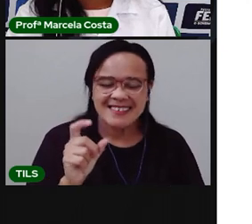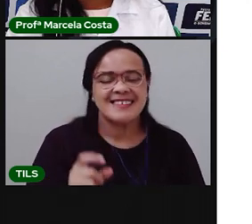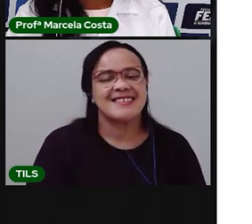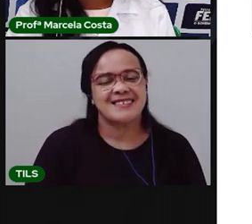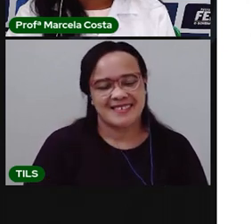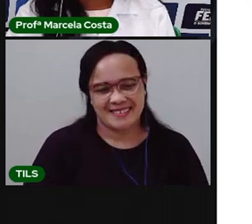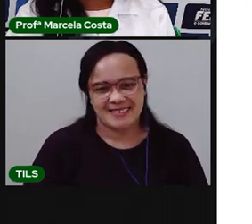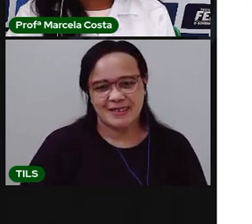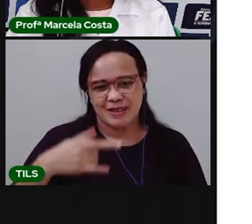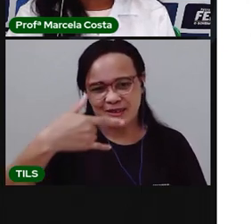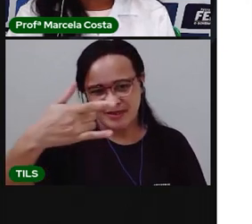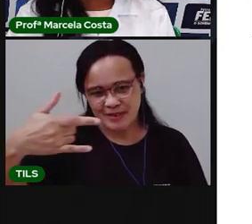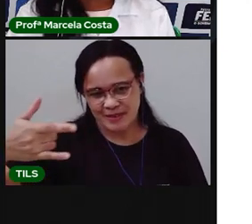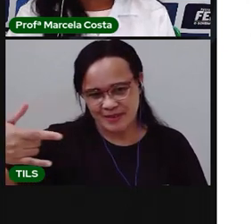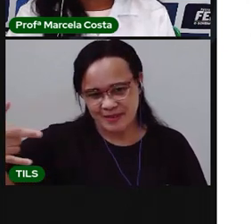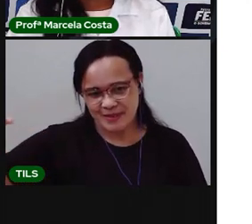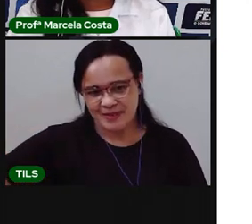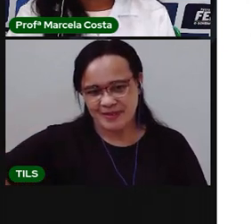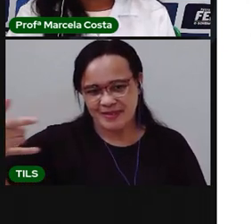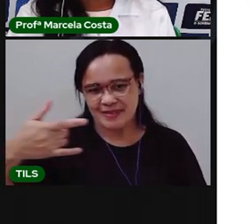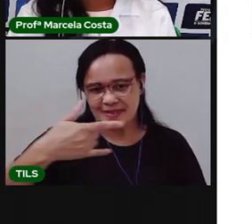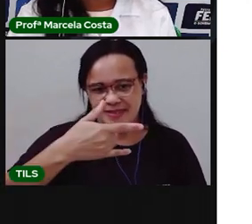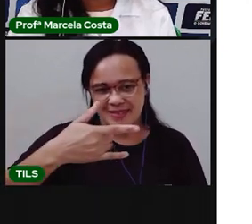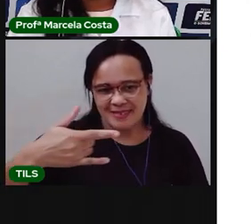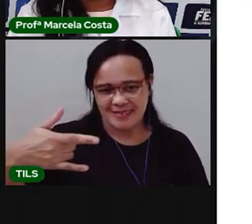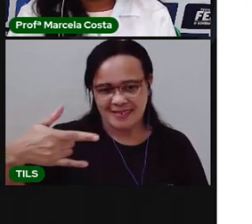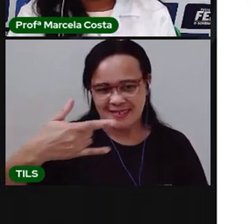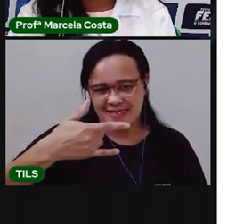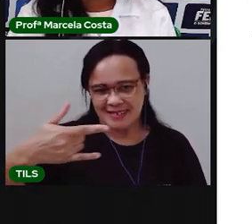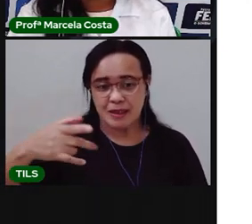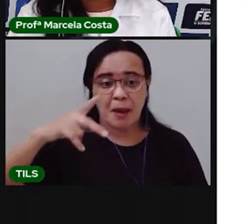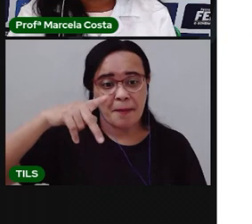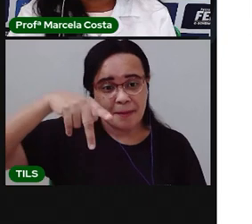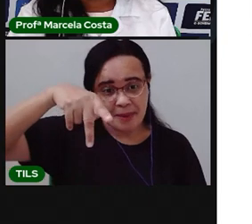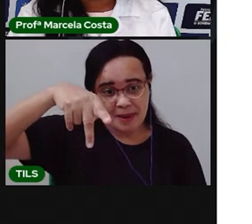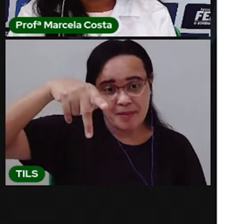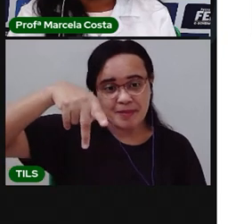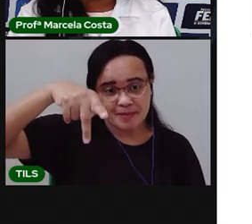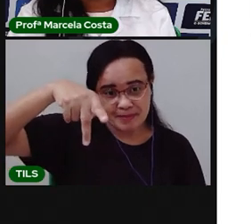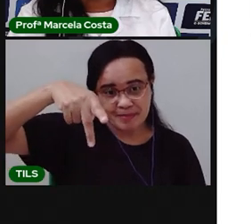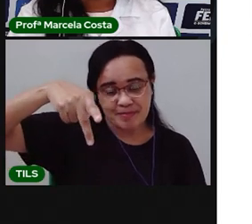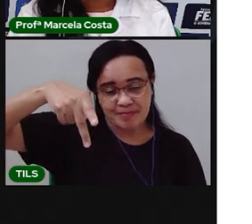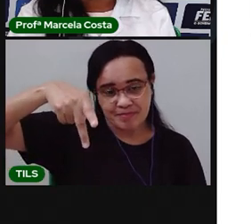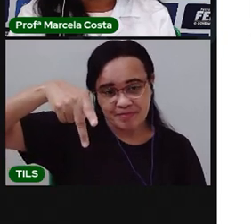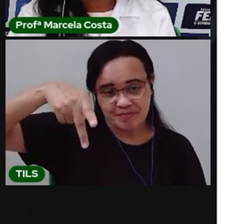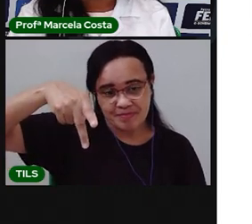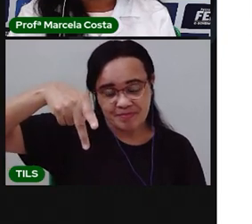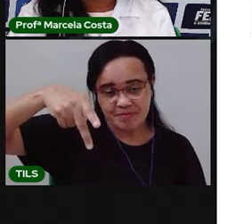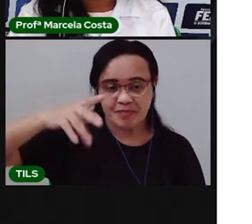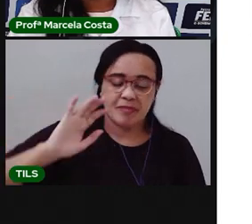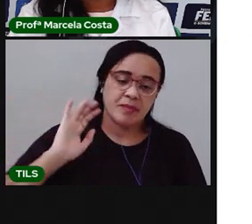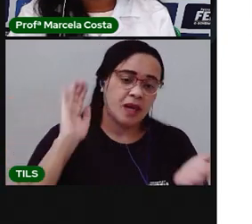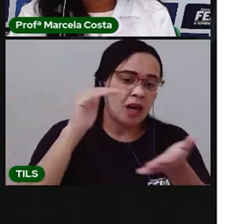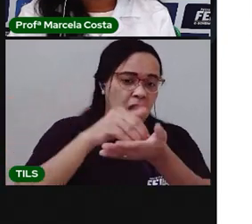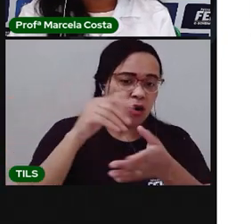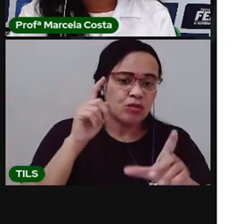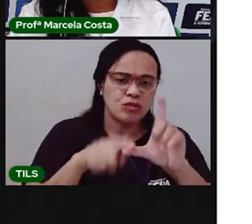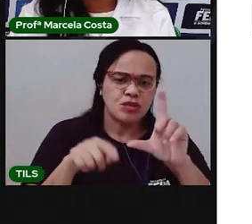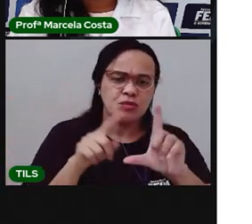Veja que ela está iniciando com a letra P. E qual é a última letra mesmo?